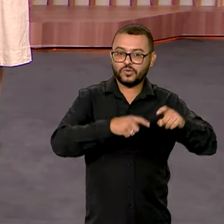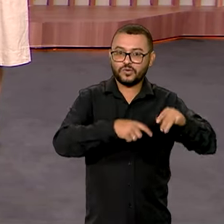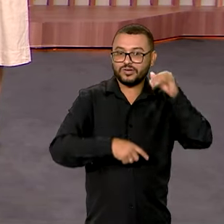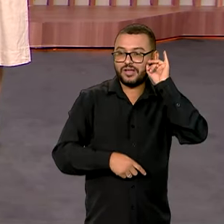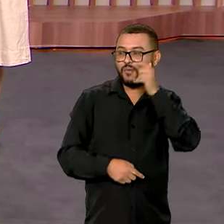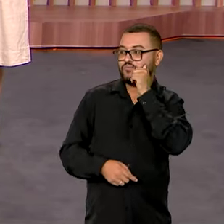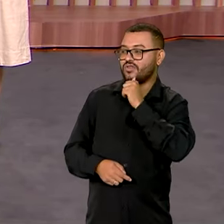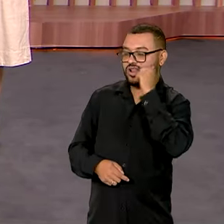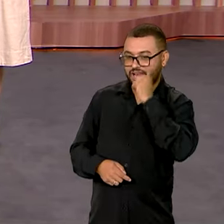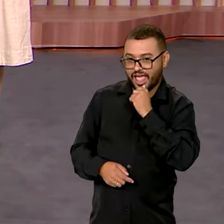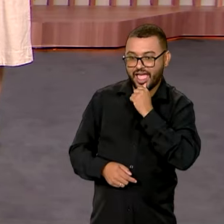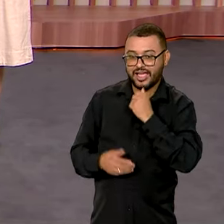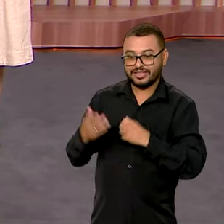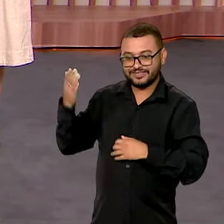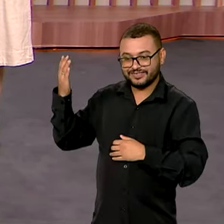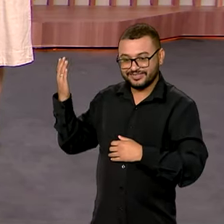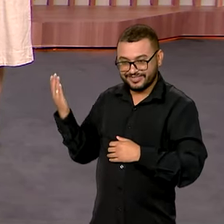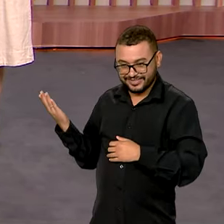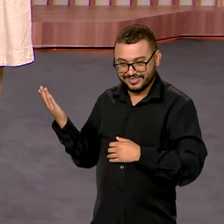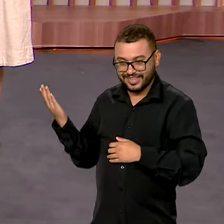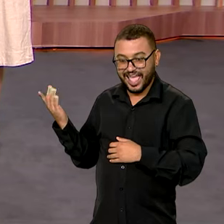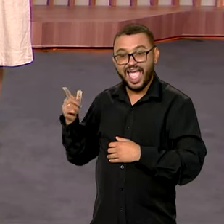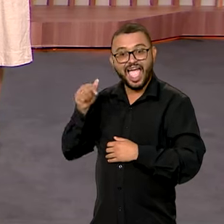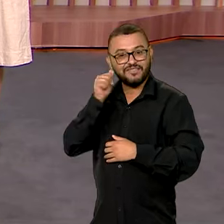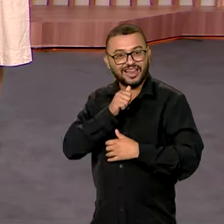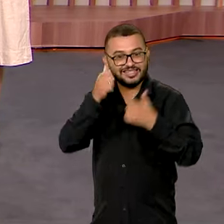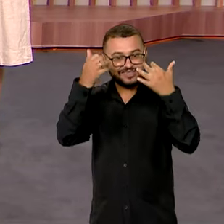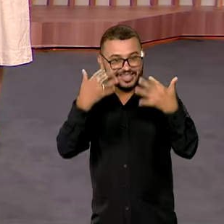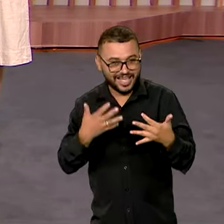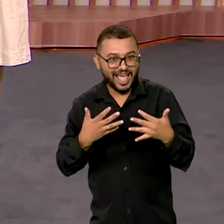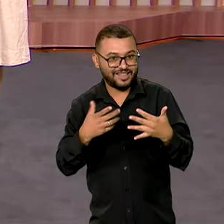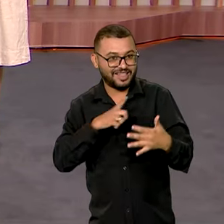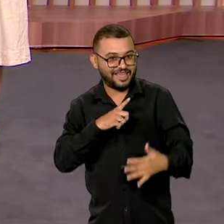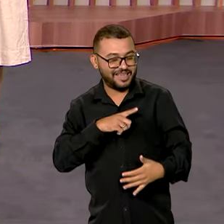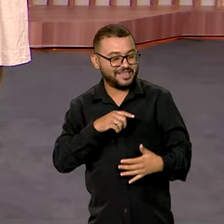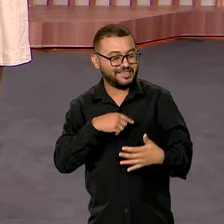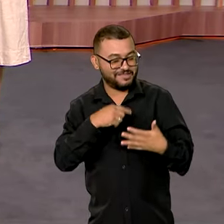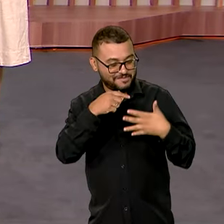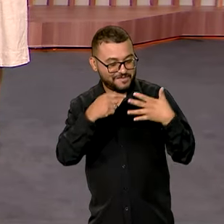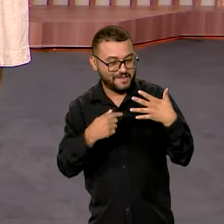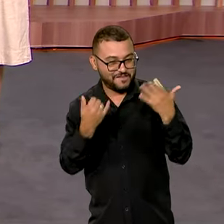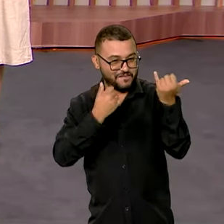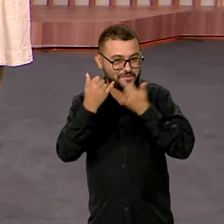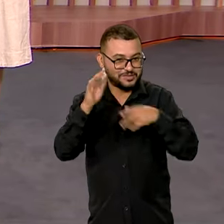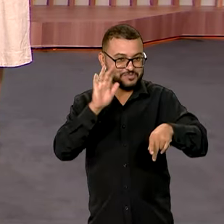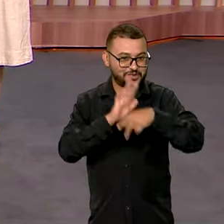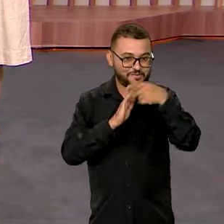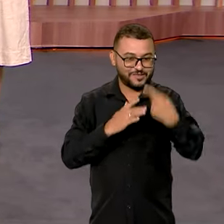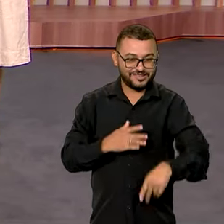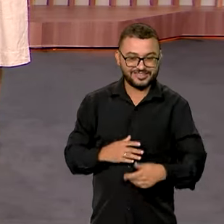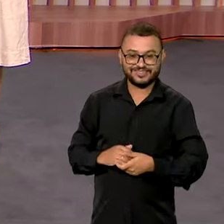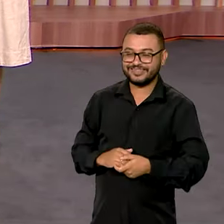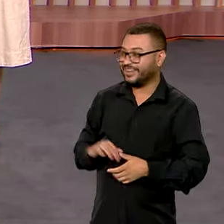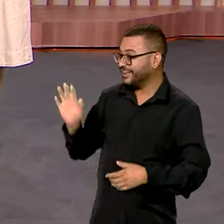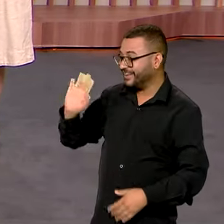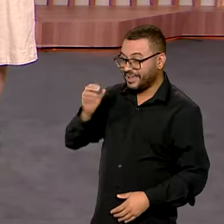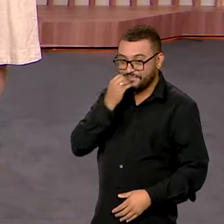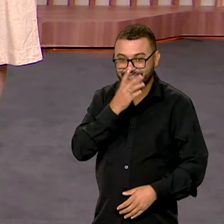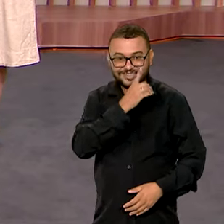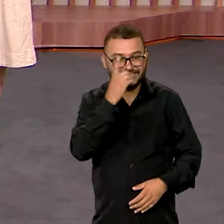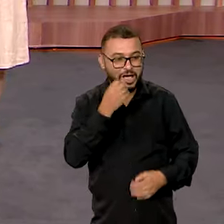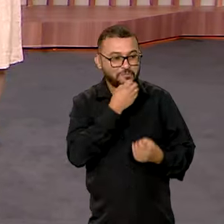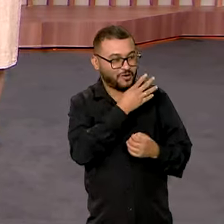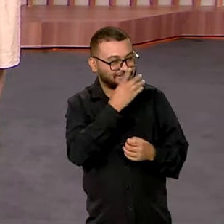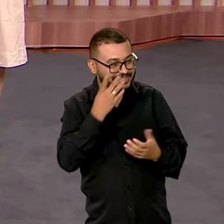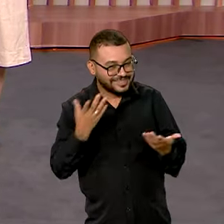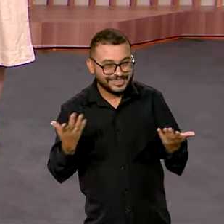Karine Mello, nossa apresentadora, que comanda o programa toda semana, está aqui para trazer os destaques de hoje. Bom dia, Karine. Oi, Vanessa. Bom dia